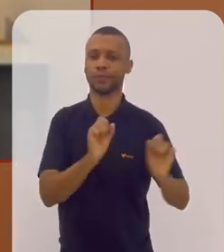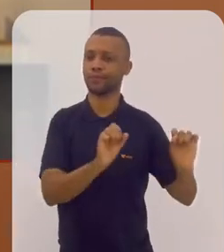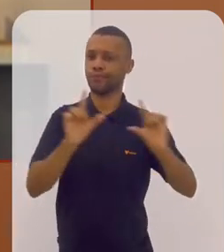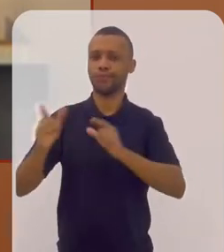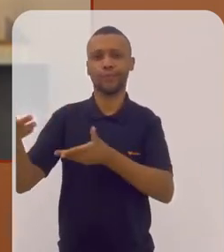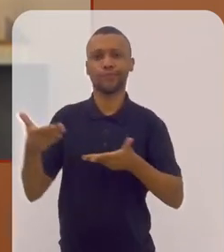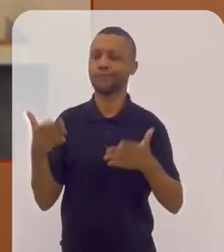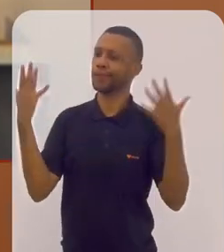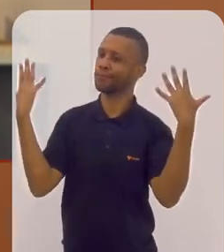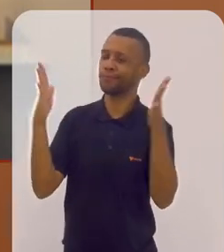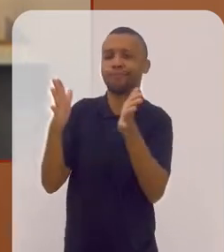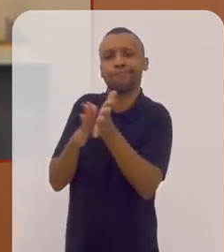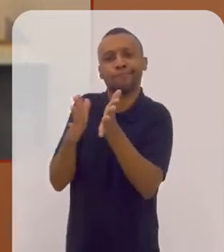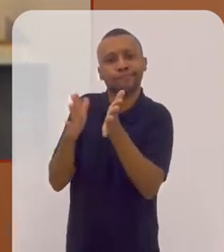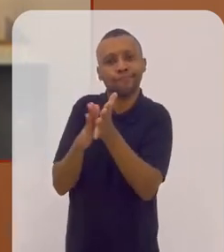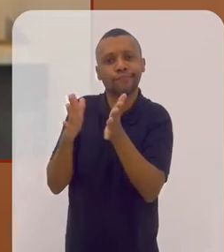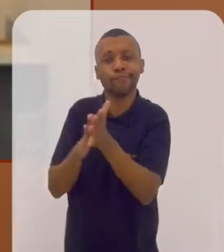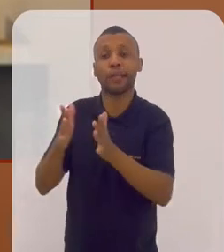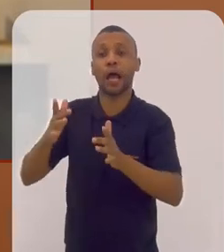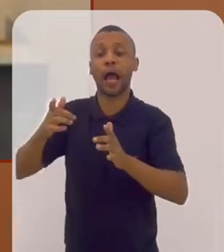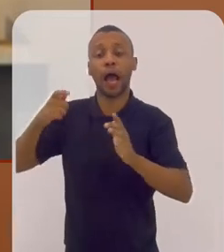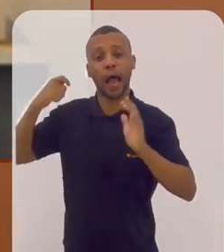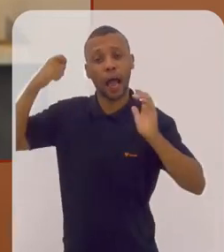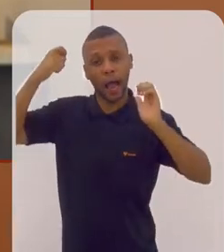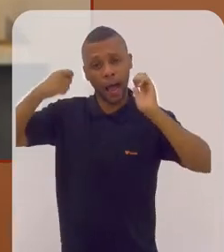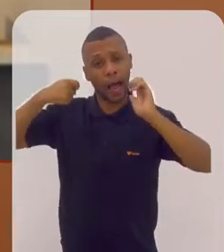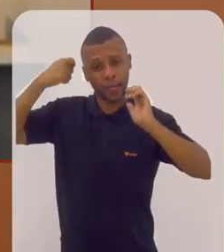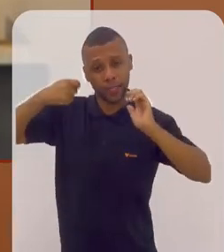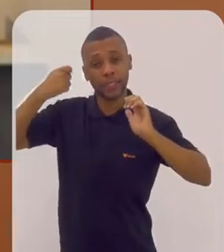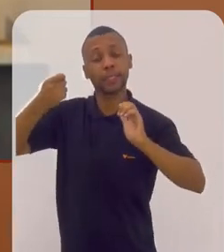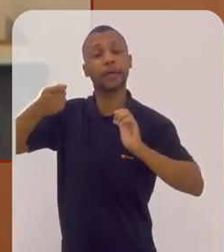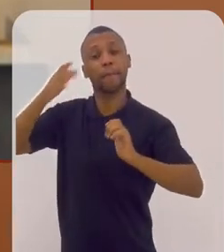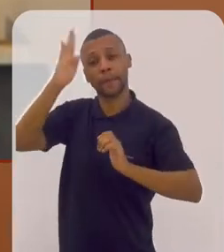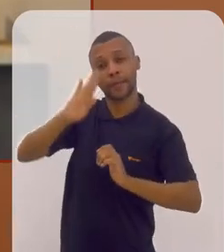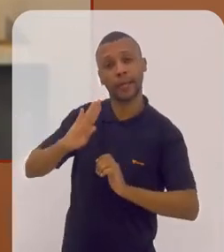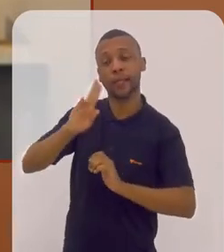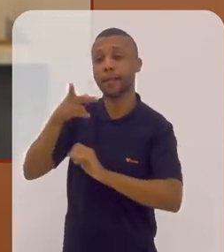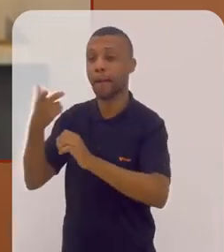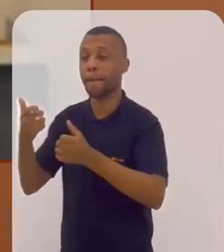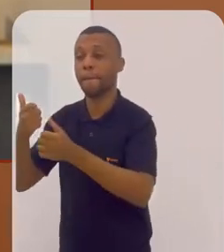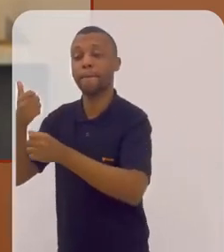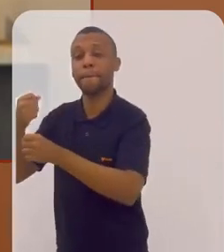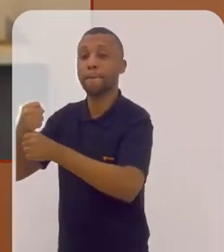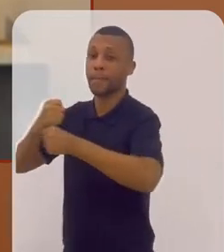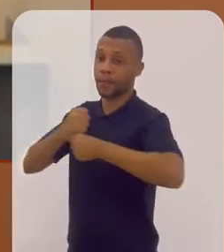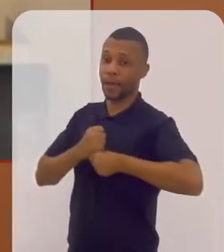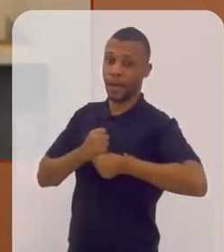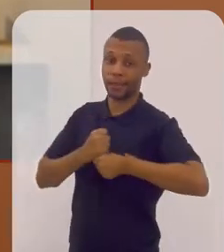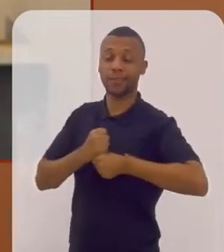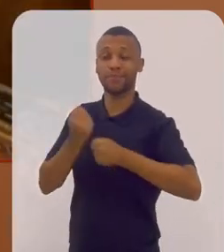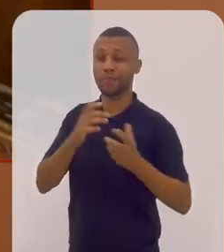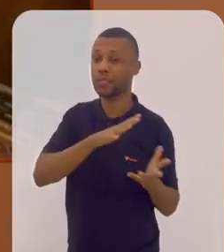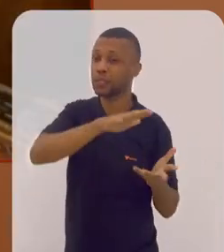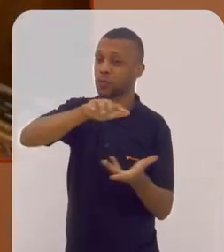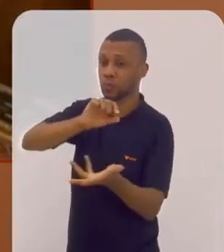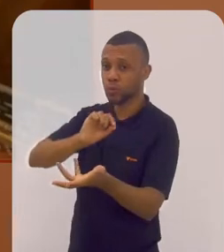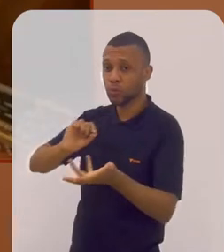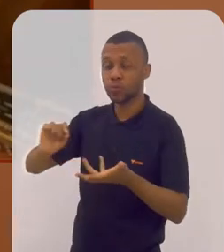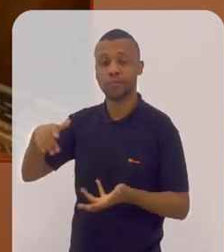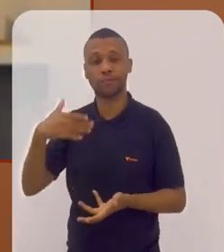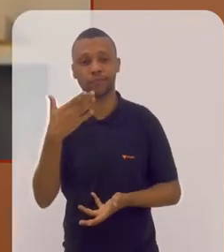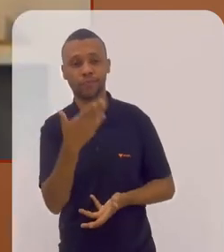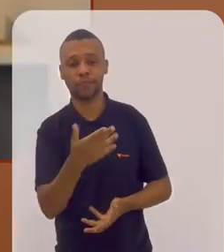é uma das mais aplaudidas artistas brasileiras e premiada internacionalmente, a cravista Rosana